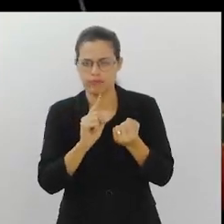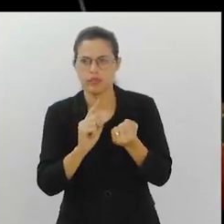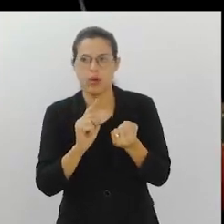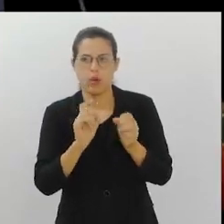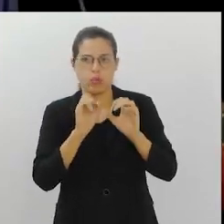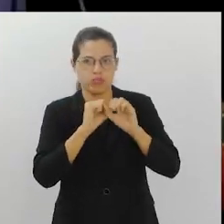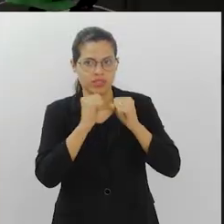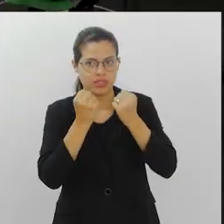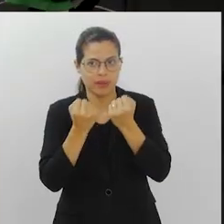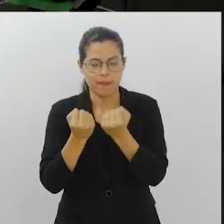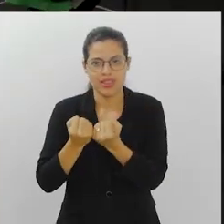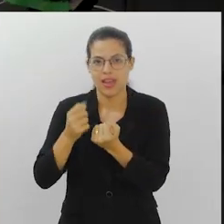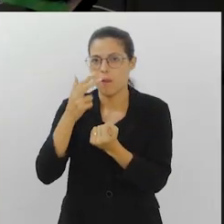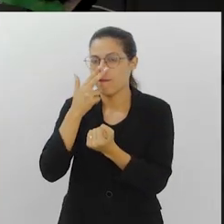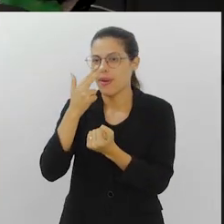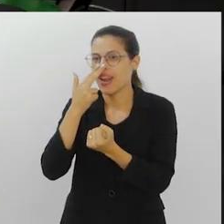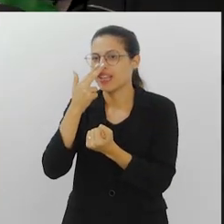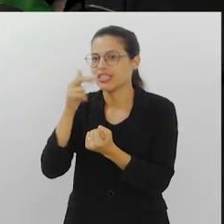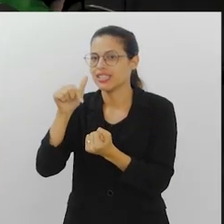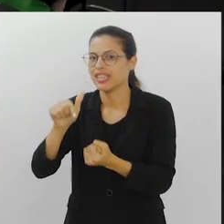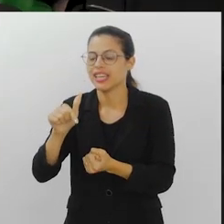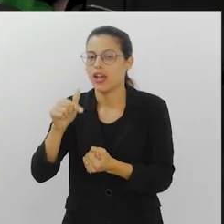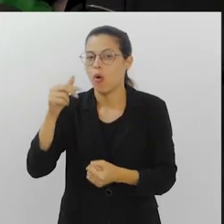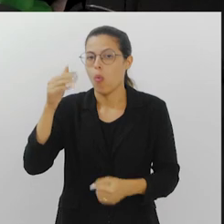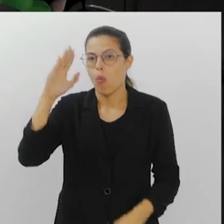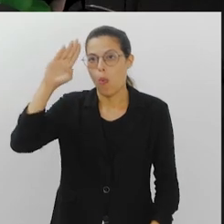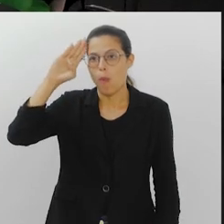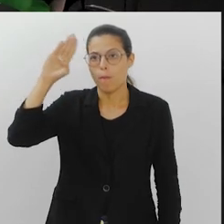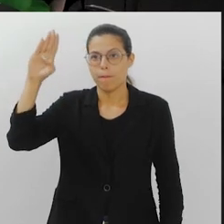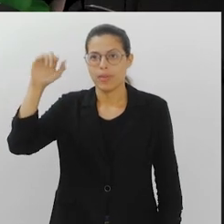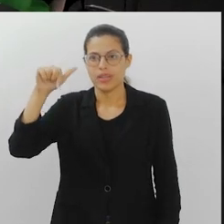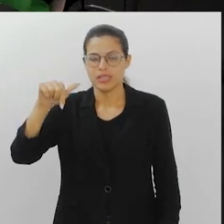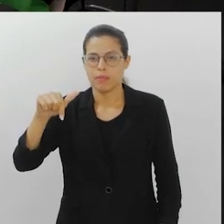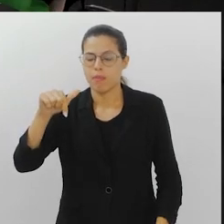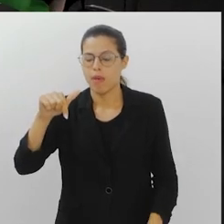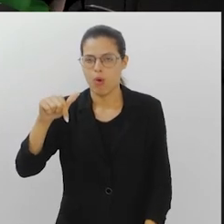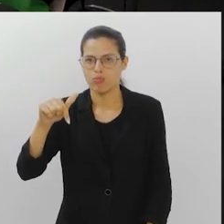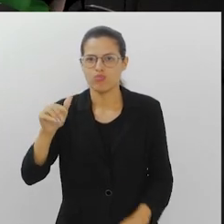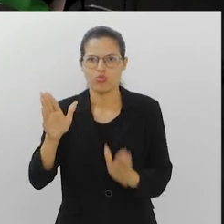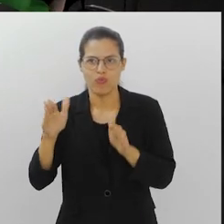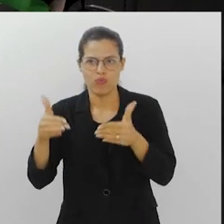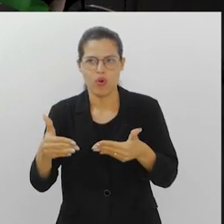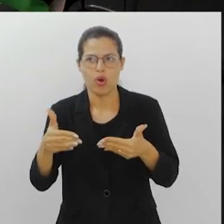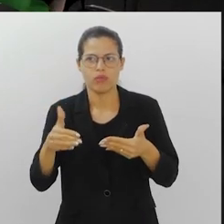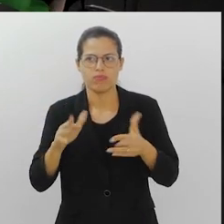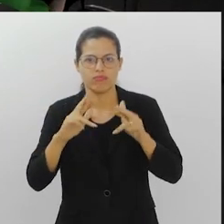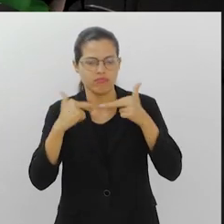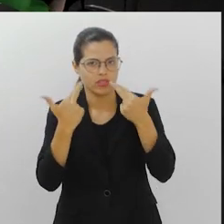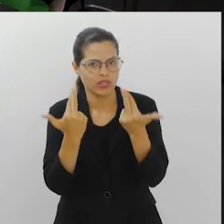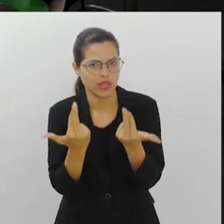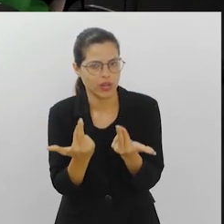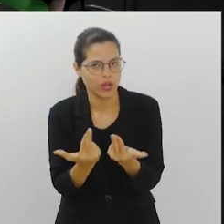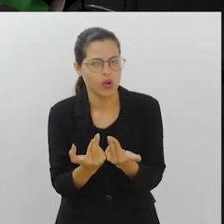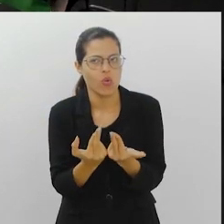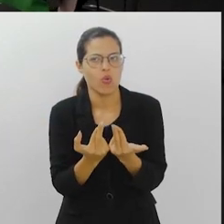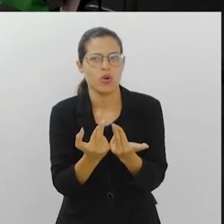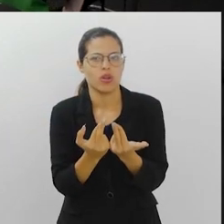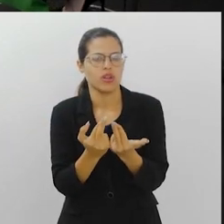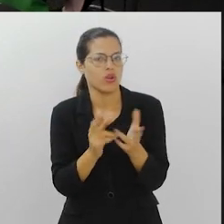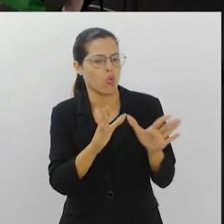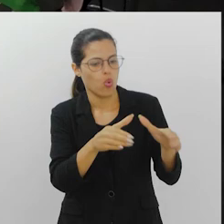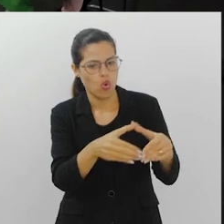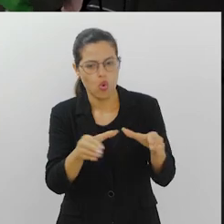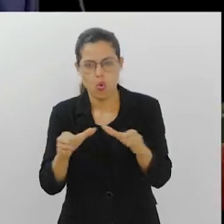a jornada, na verdade, é o ponto alto do fórum esse ano. É um ponto onde se reúne todas as câmaras setoriais com